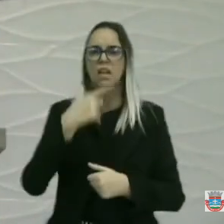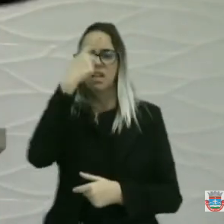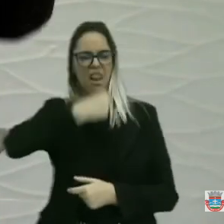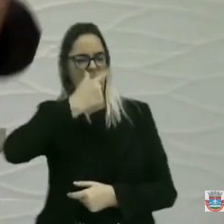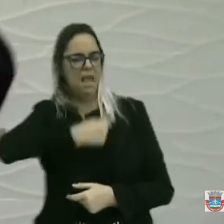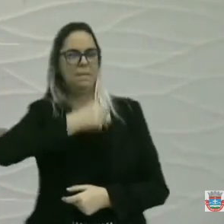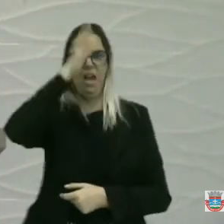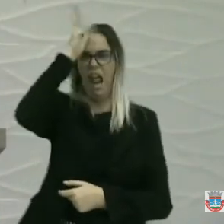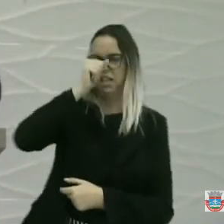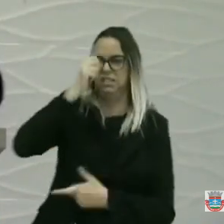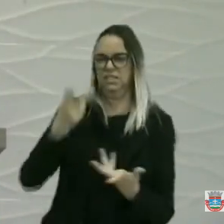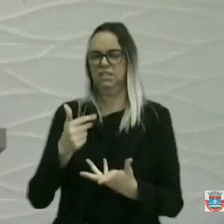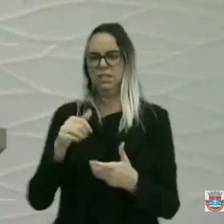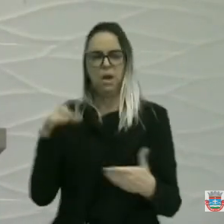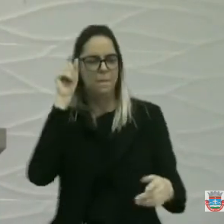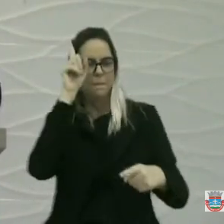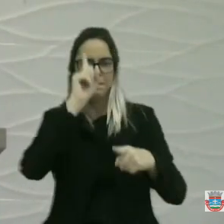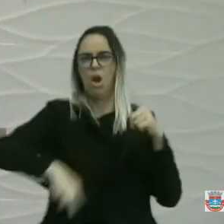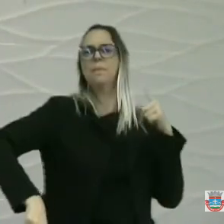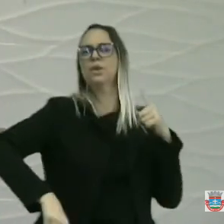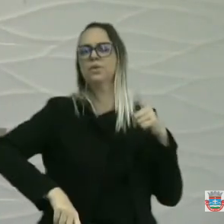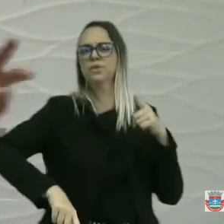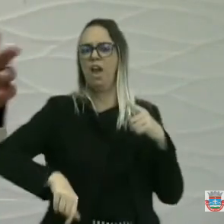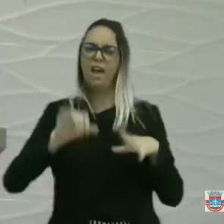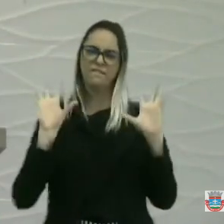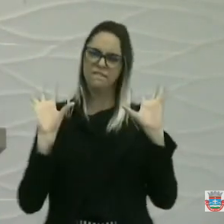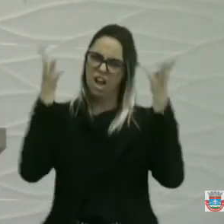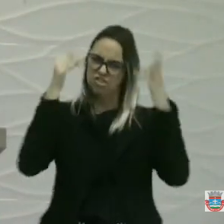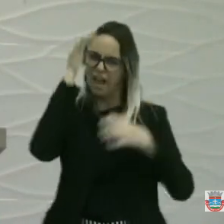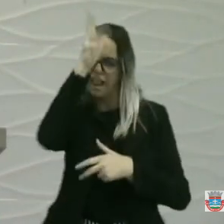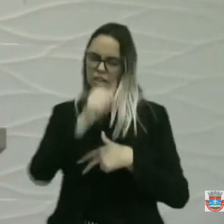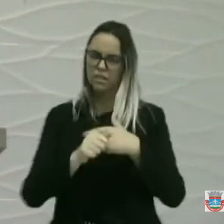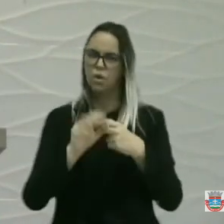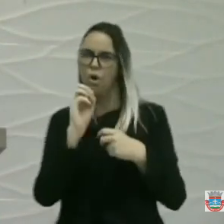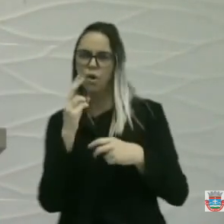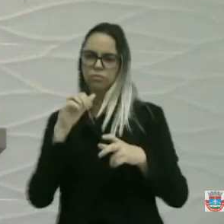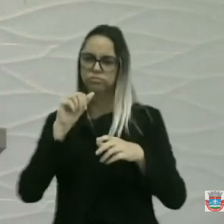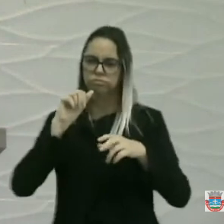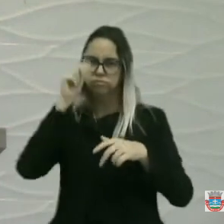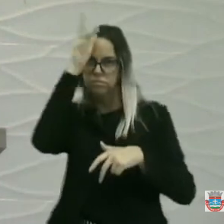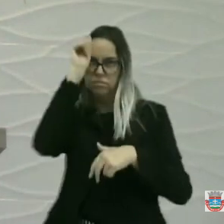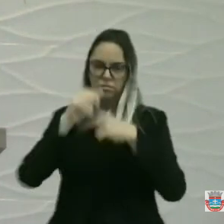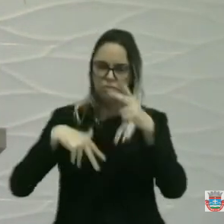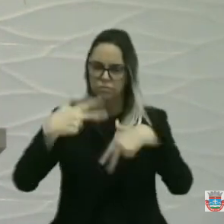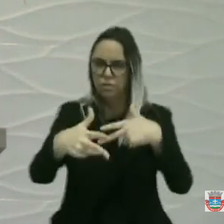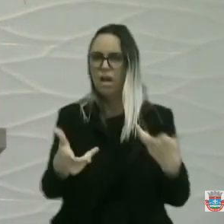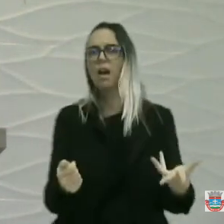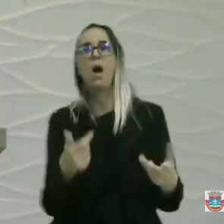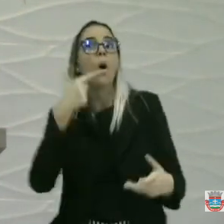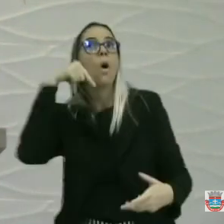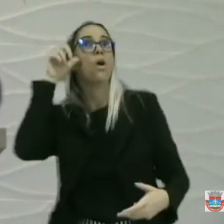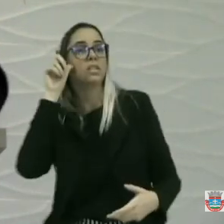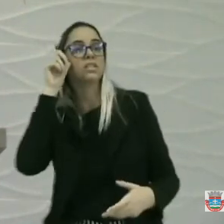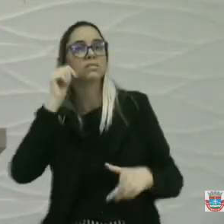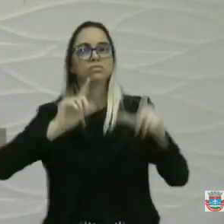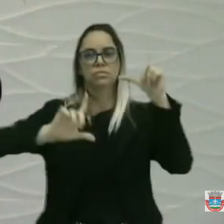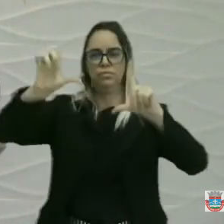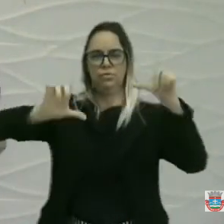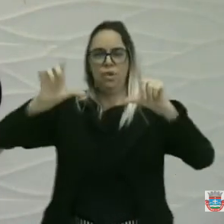proibiu, que a deputada proibiu festa de galinha, corrida de galinha, ainda ontem passou no INETV,